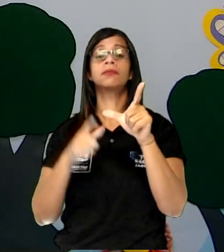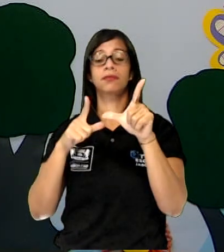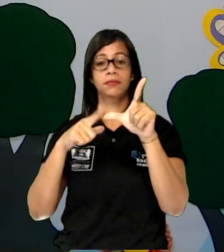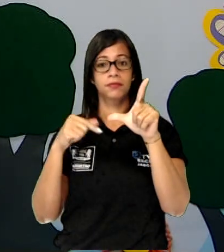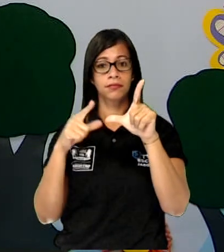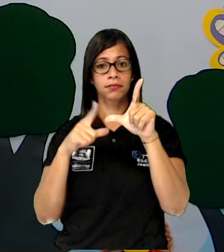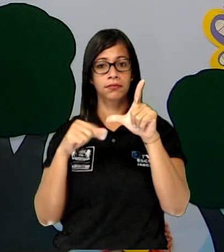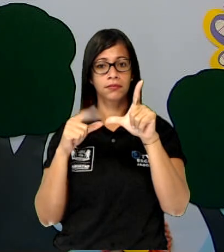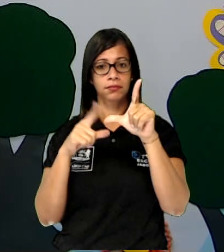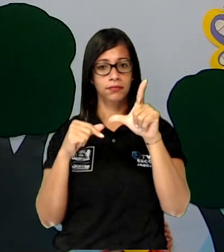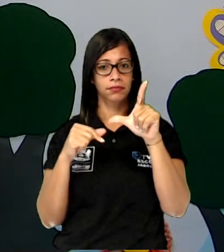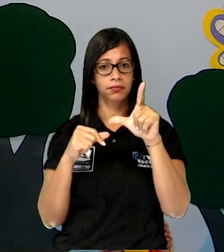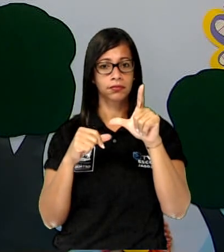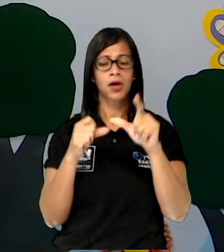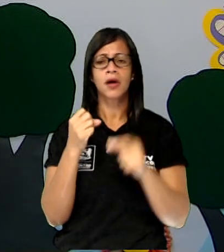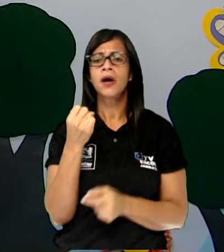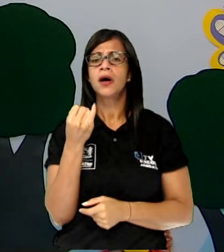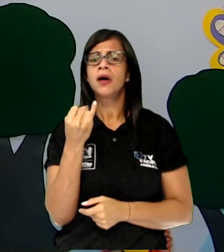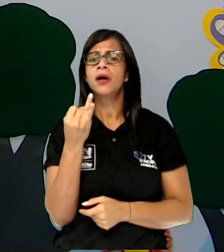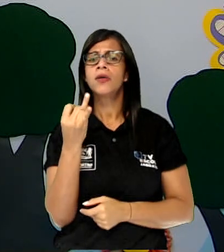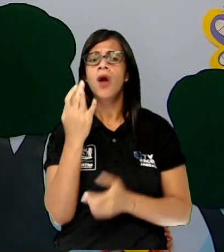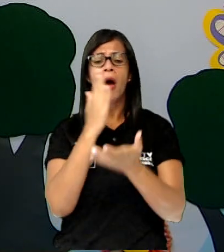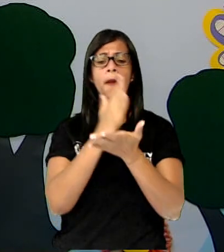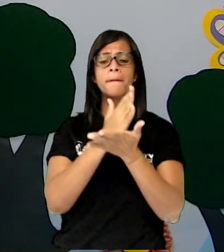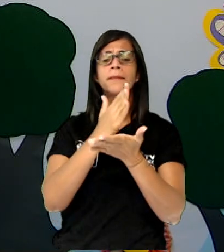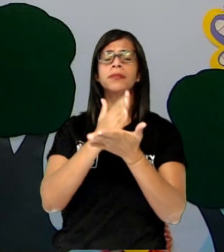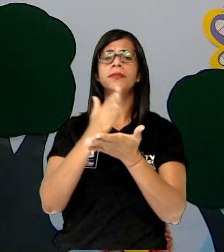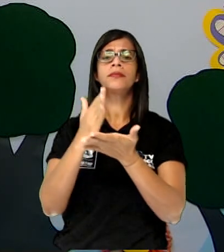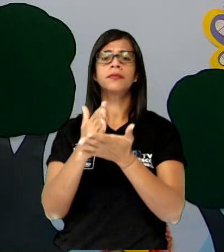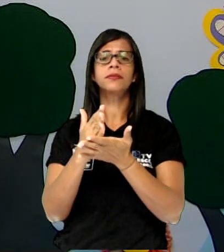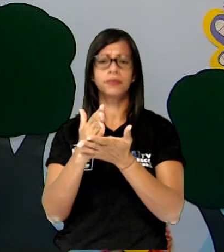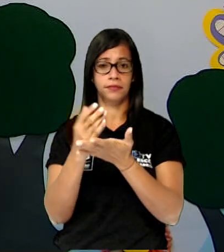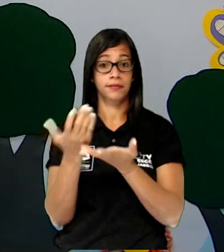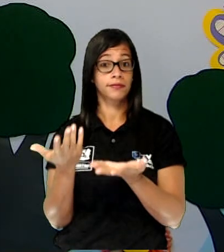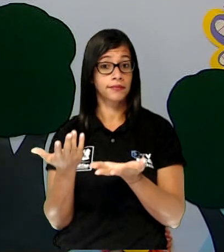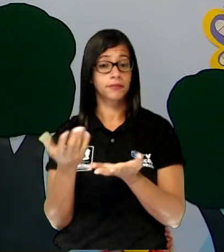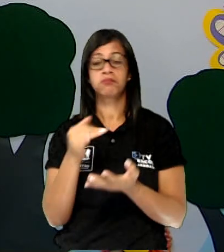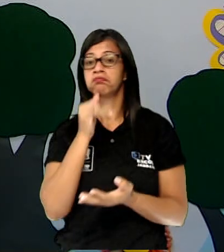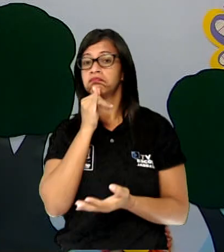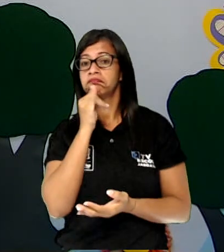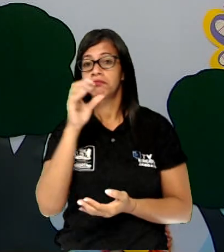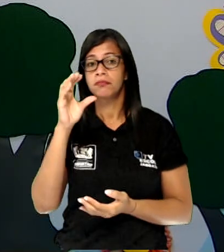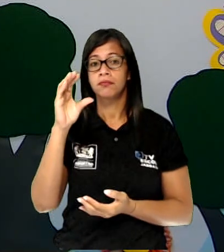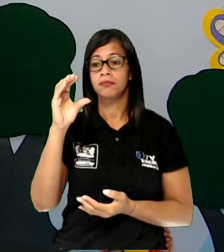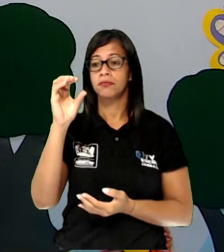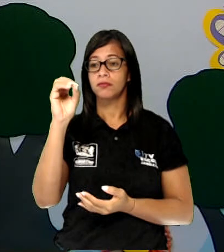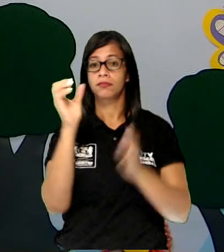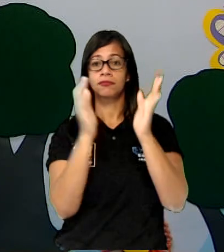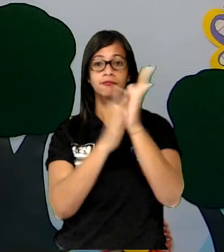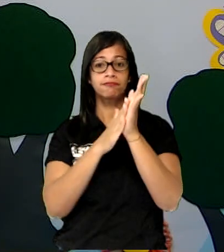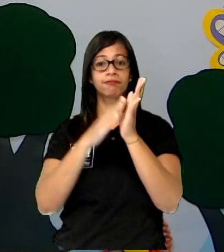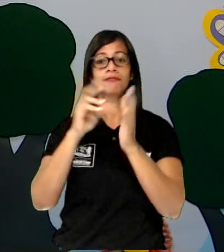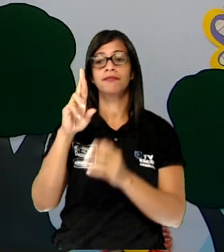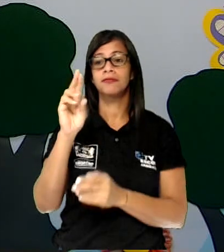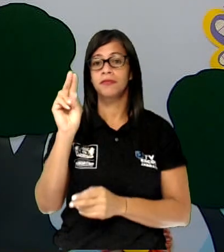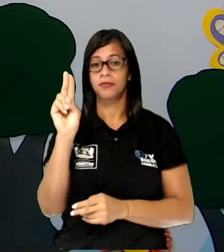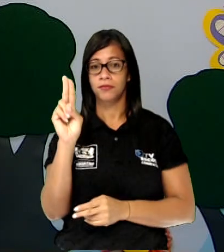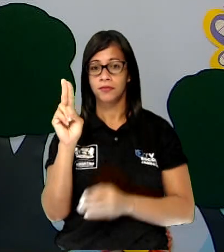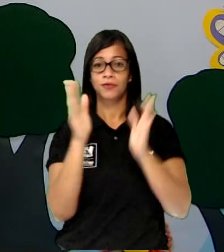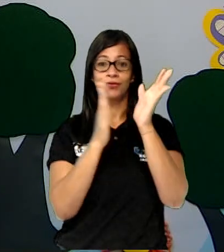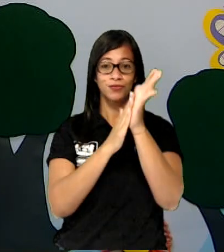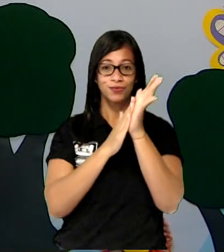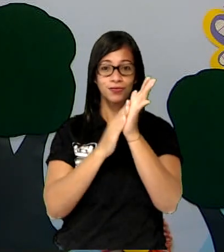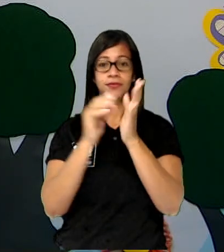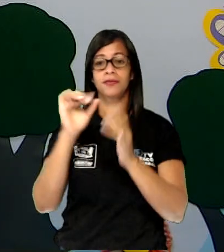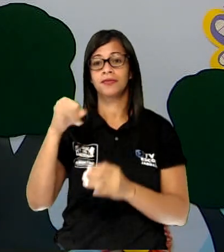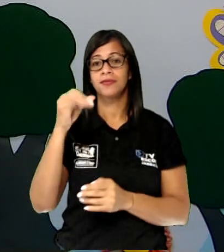E quantas partes essa palavra é dividida? Vamos bater palma para a palavra coruja? Co-ru-ja.